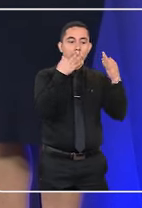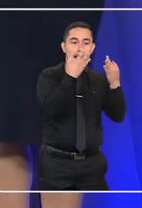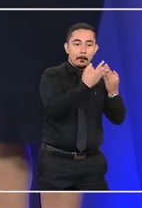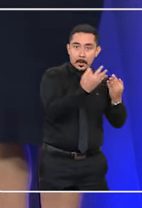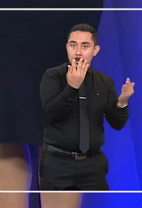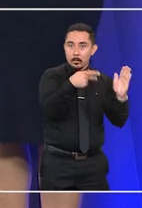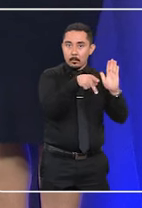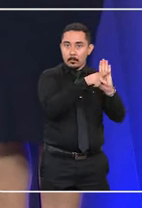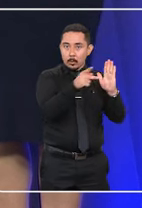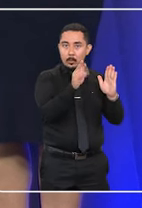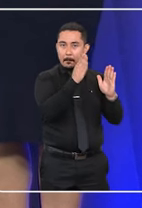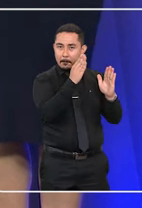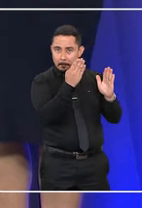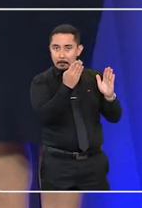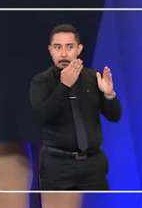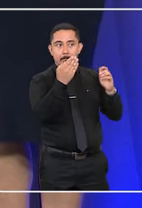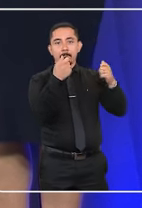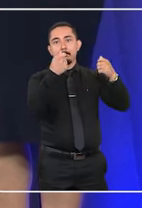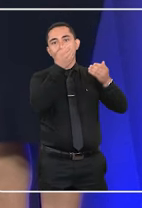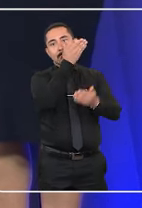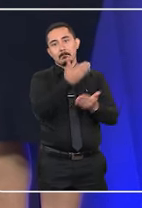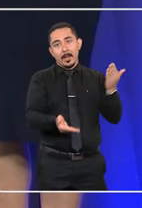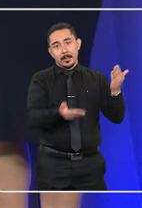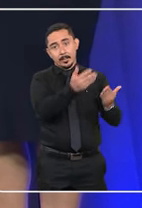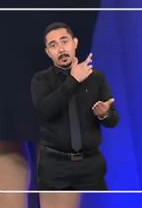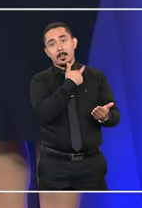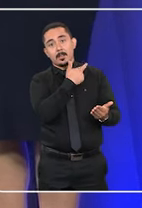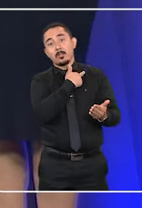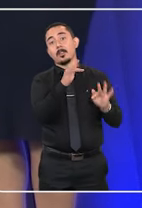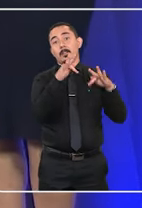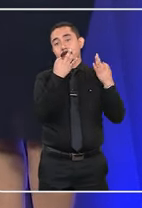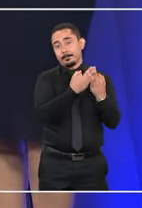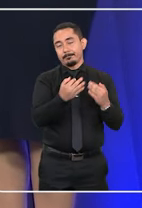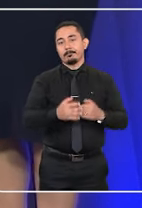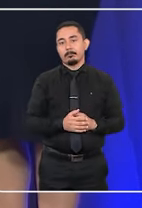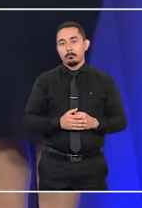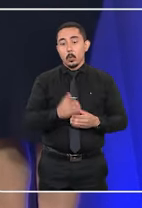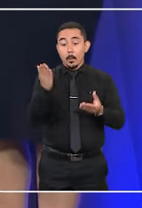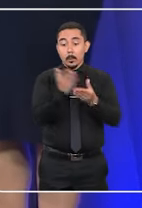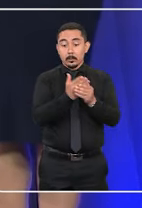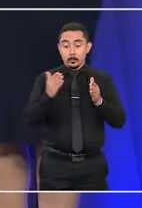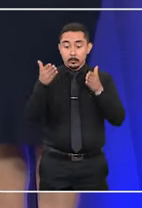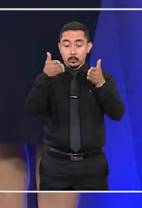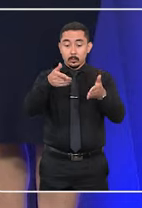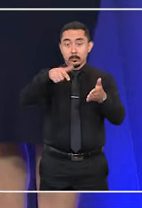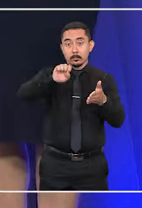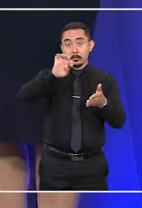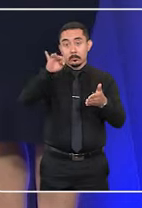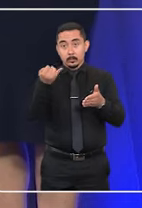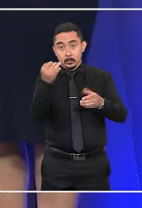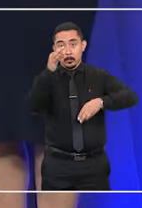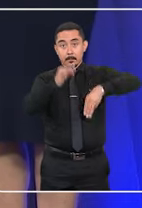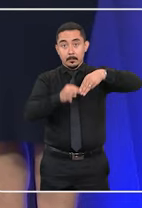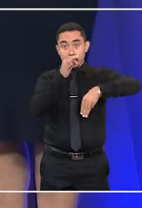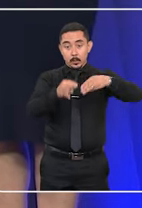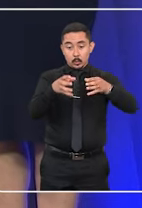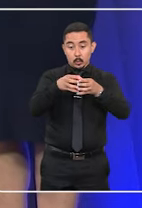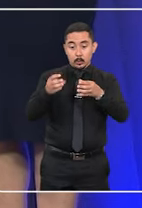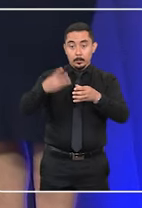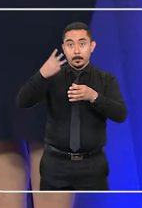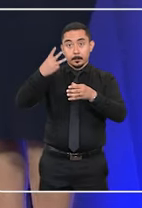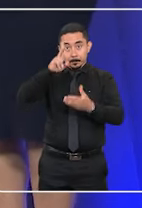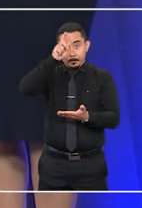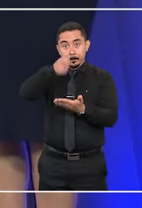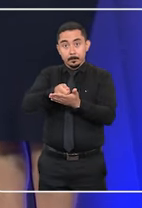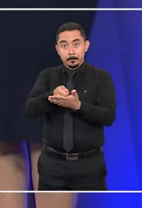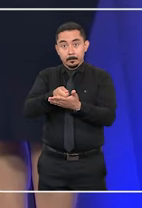biológica perca o chamado poder familiar. Em um caso que chegou ao STJ, os ministros da terceira